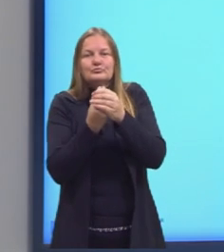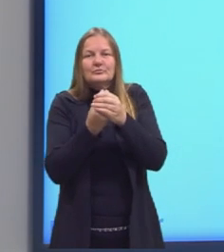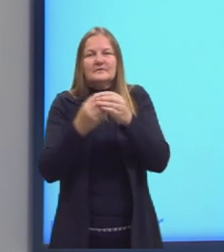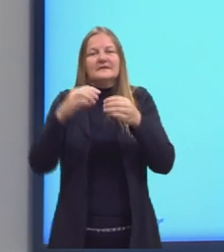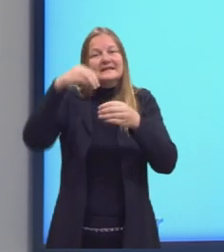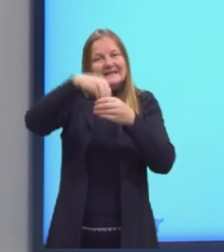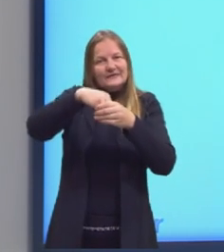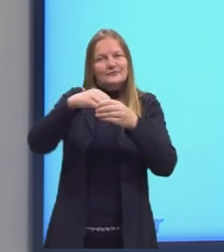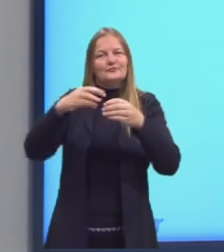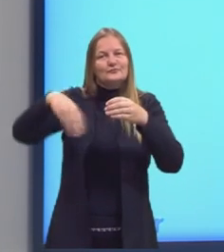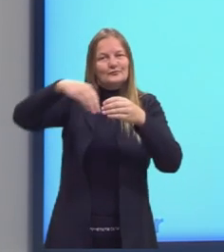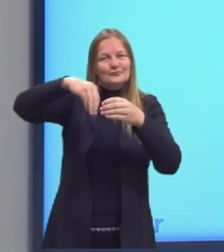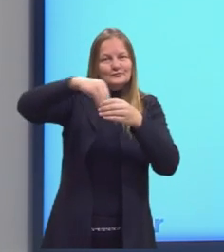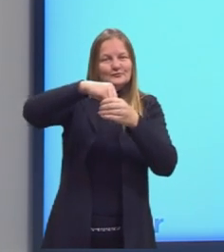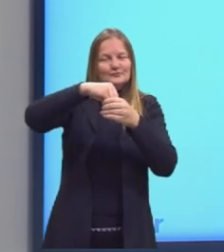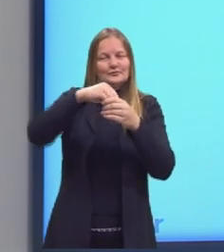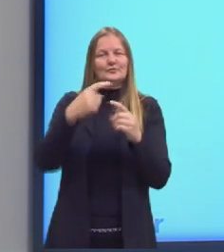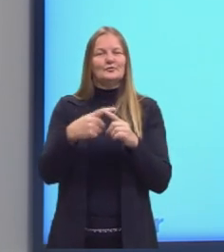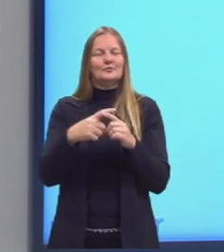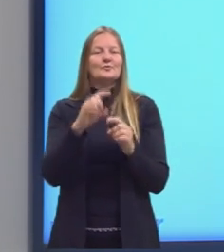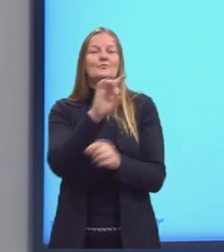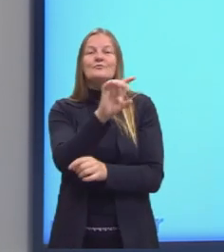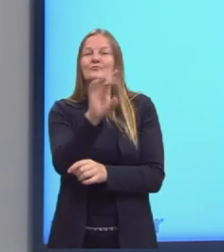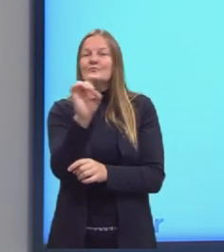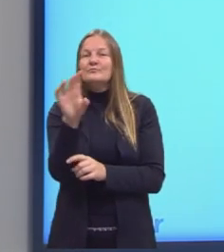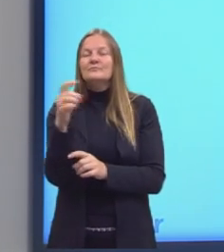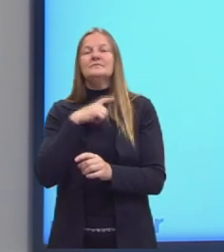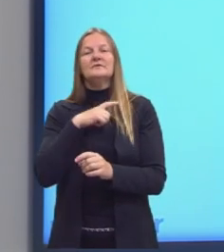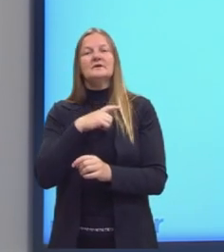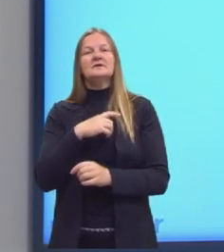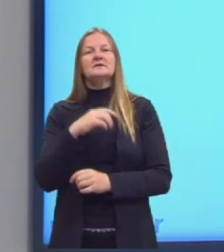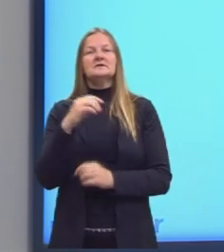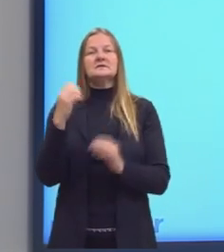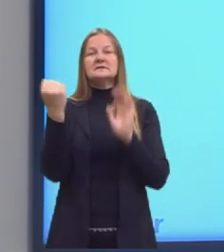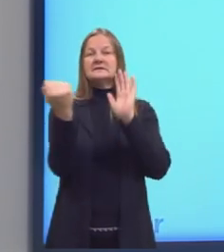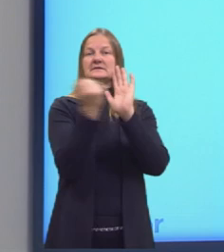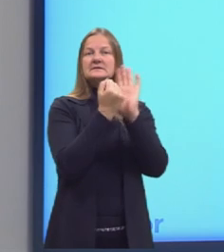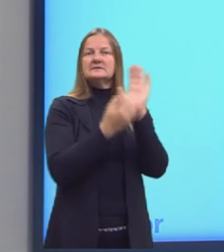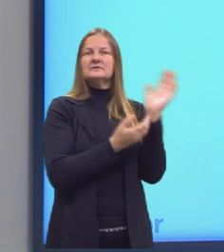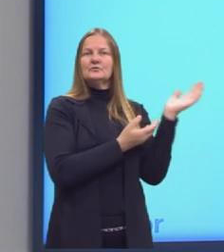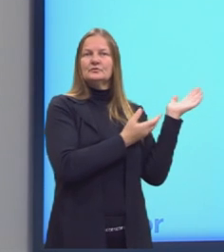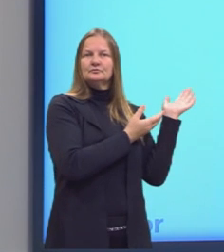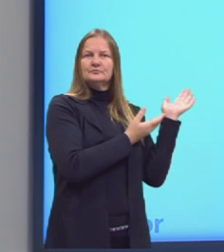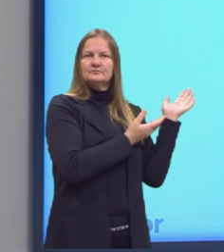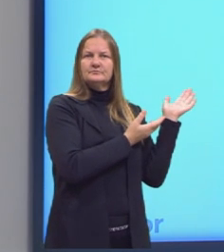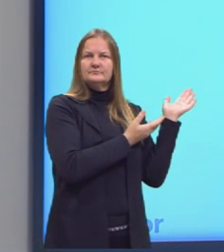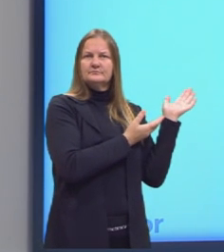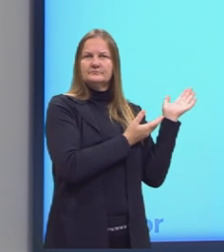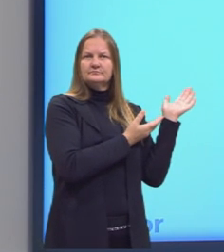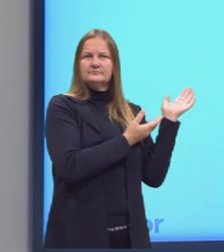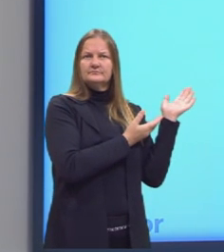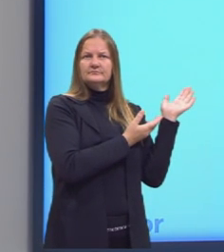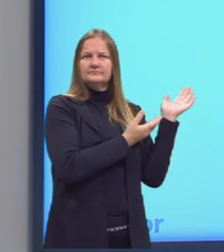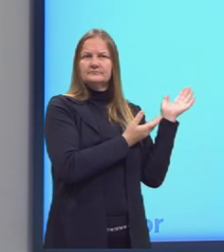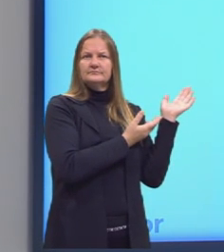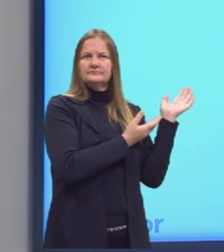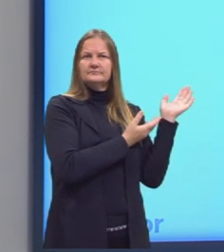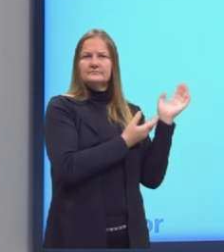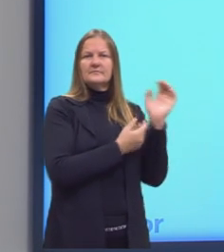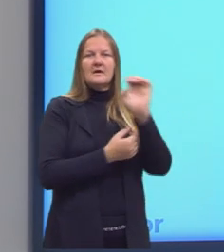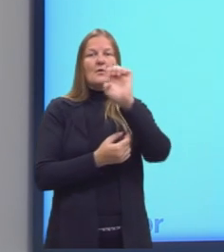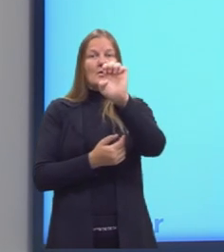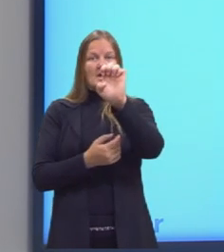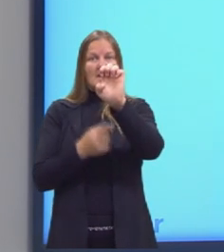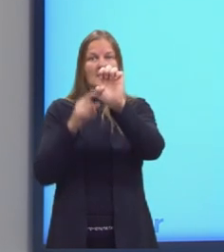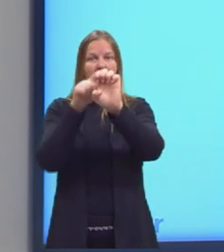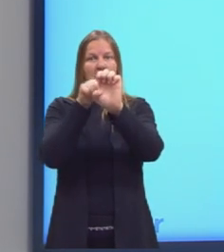determinado conjunto. Então, para isso, a gente utiliza os símbolos descritos aqui abaixo. Esse símbolo, que é o ezinho, ele